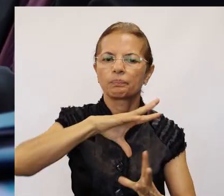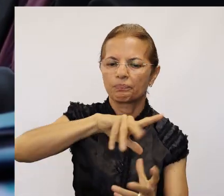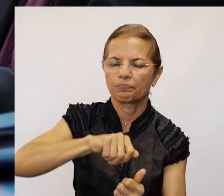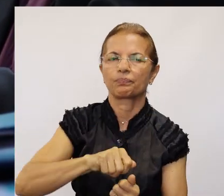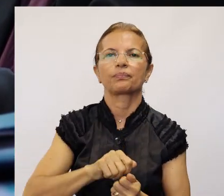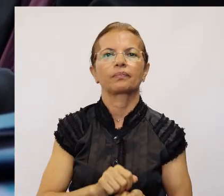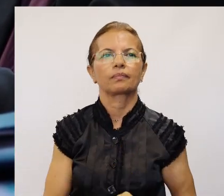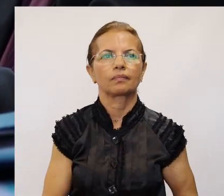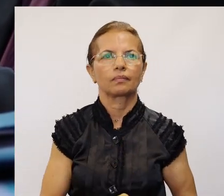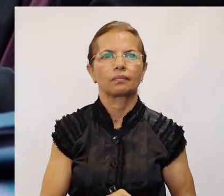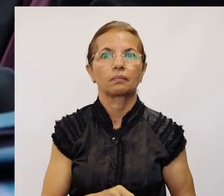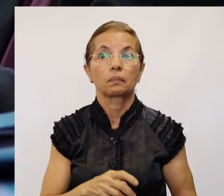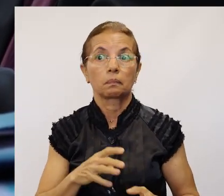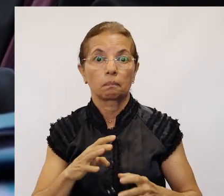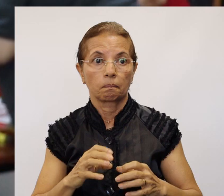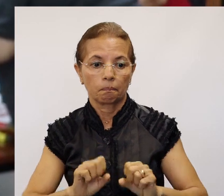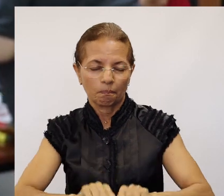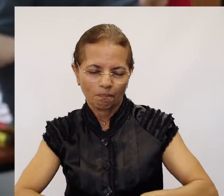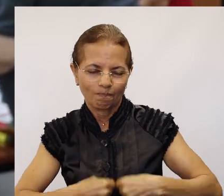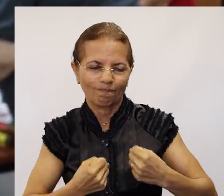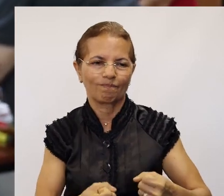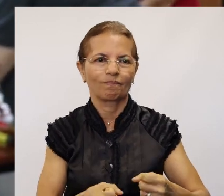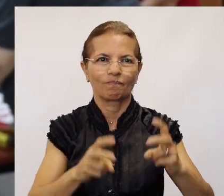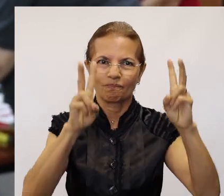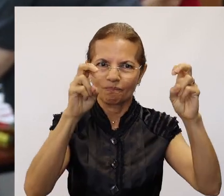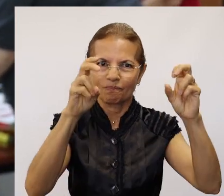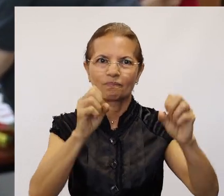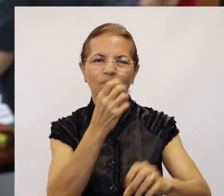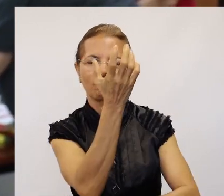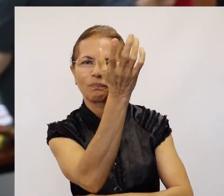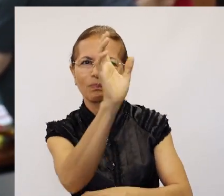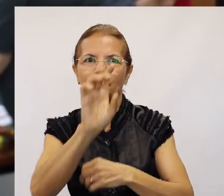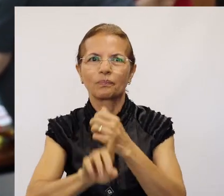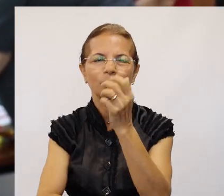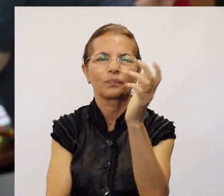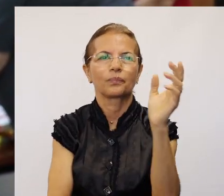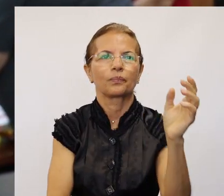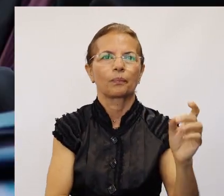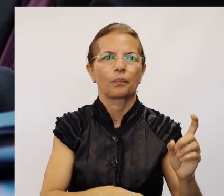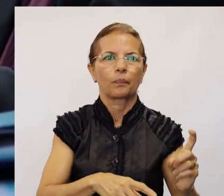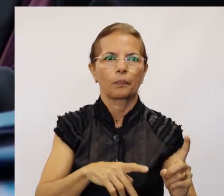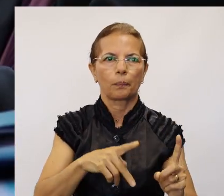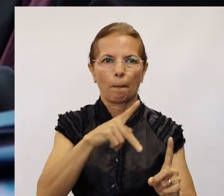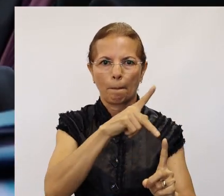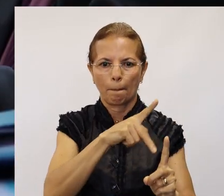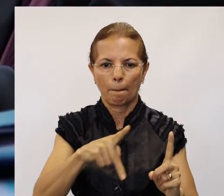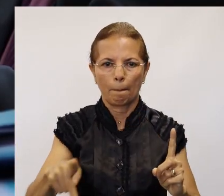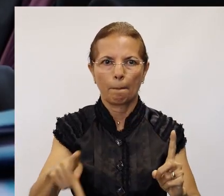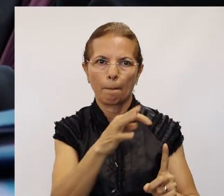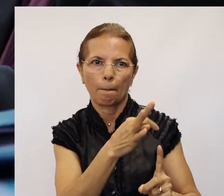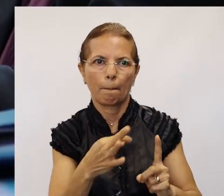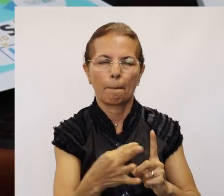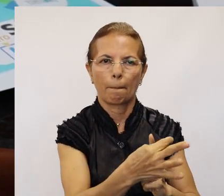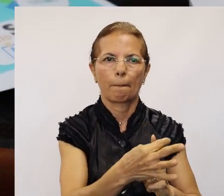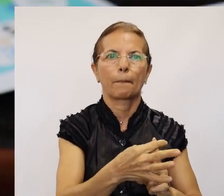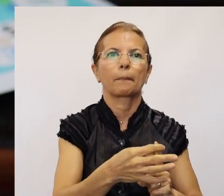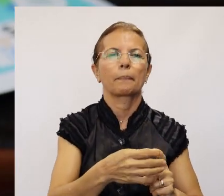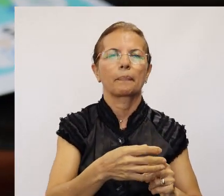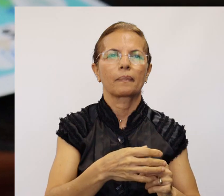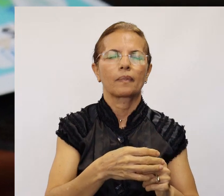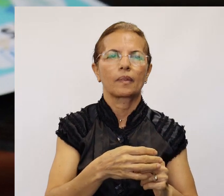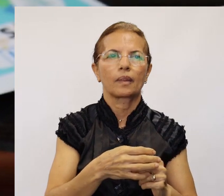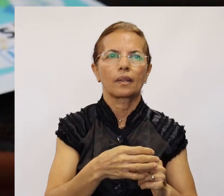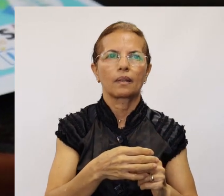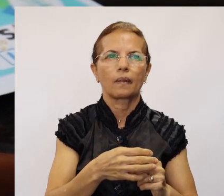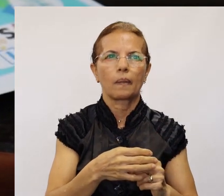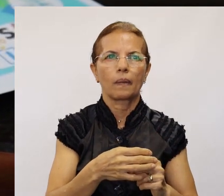Admirador das causas ambientais, o presidente do TRT22, o desembargador Marco Aurélio Lustosa Caminha, falou sobre